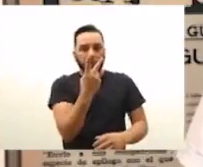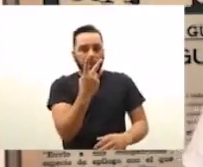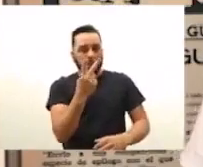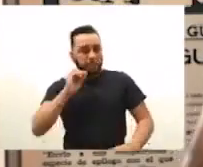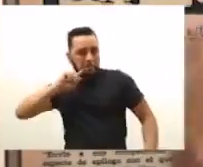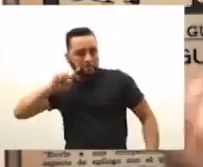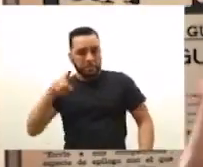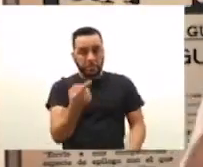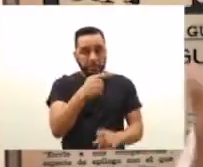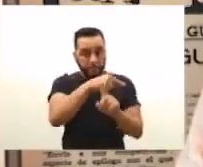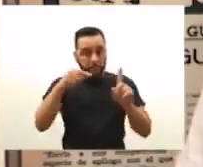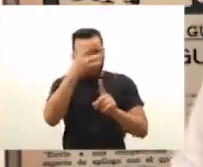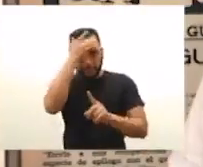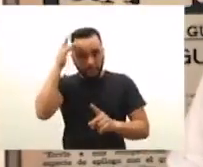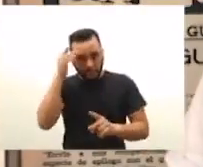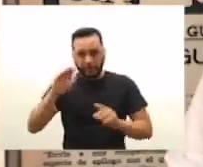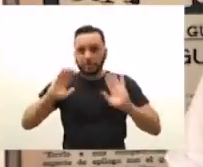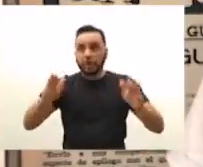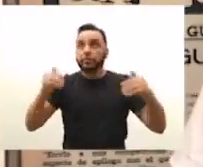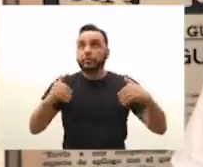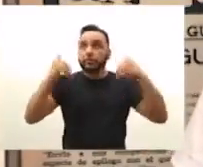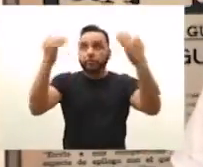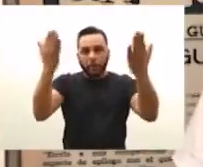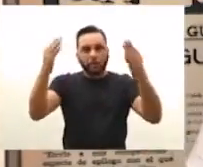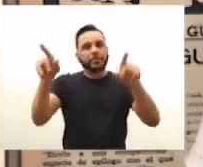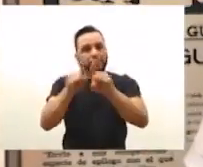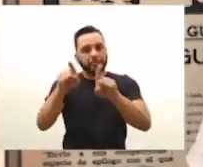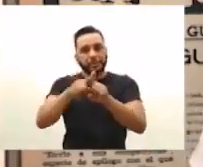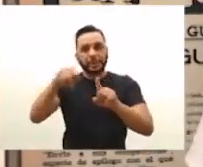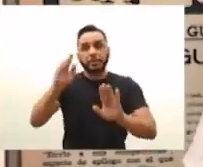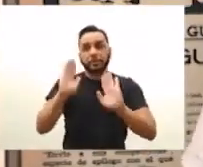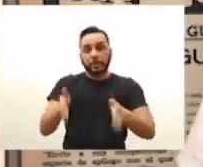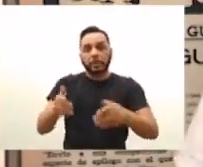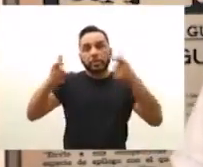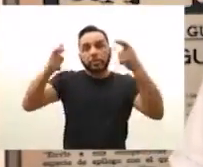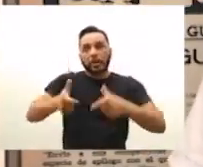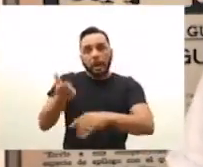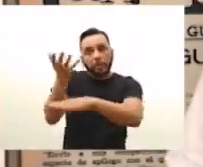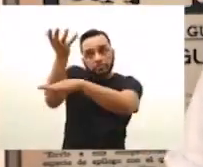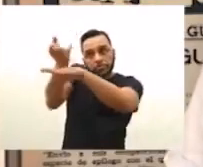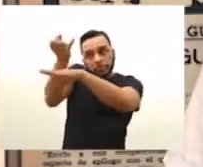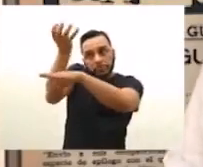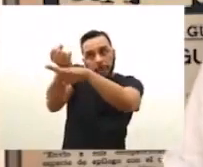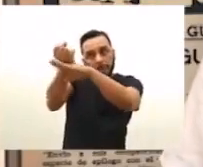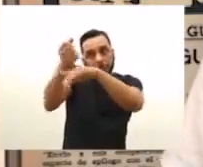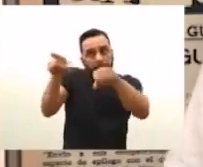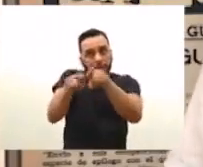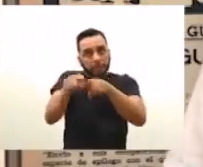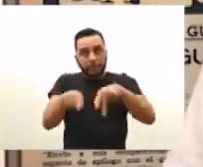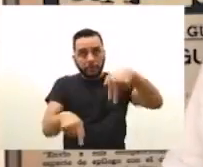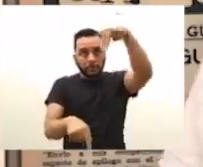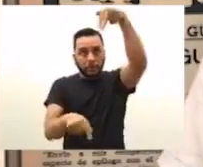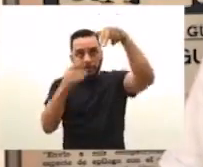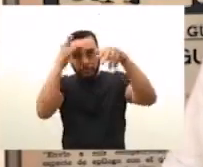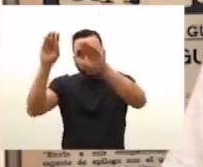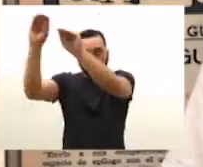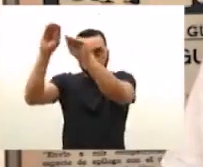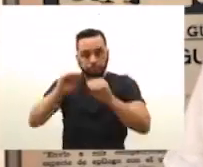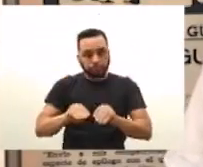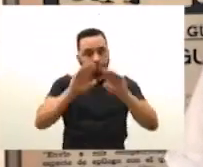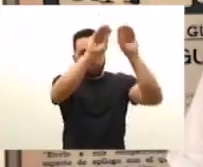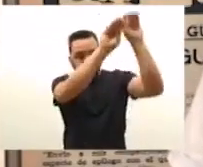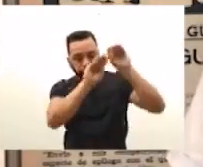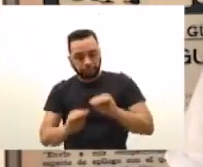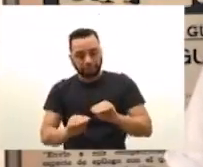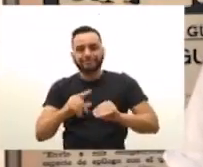tanto vindo de outros lugares, quanto vindo do Brasil, do Norte e do Nordeste. E pensar também nessas pessoas migrando, é